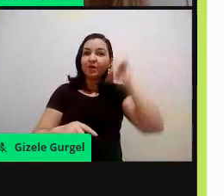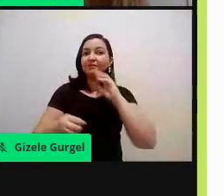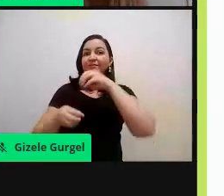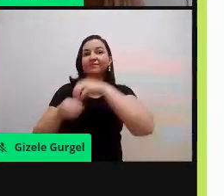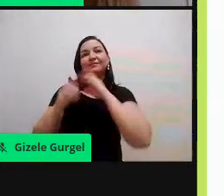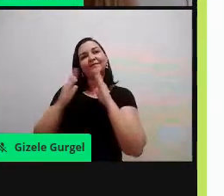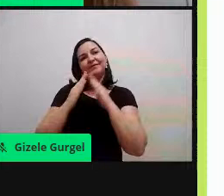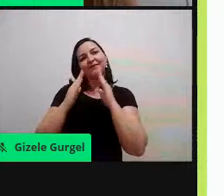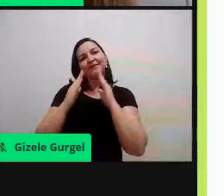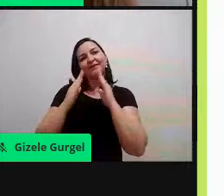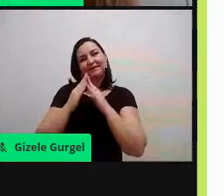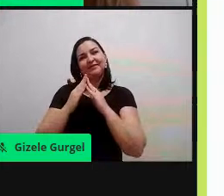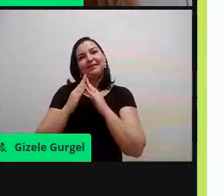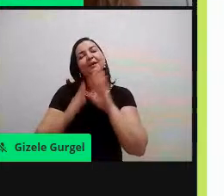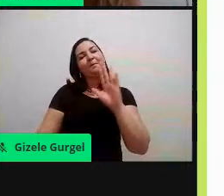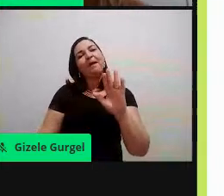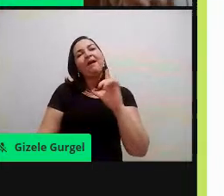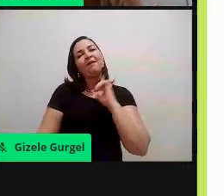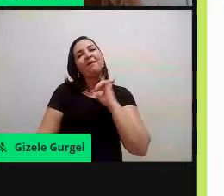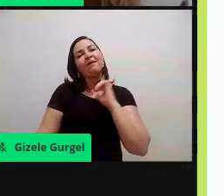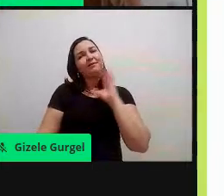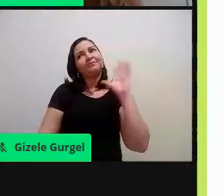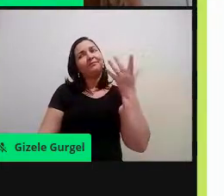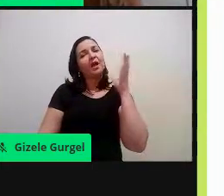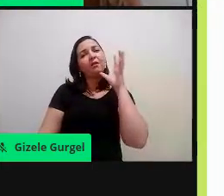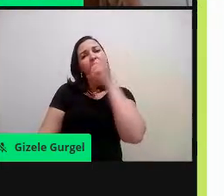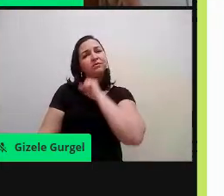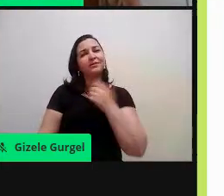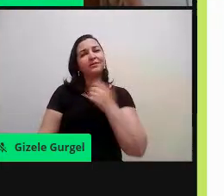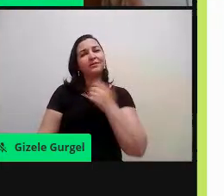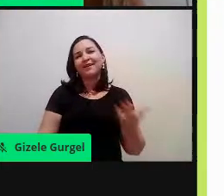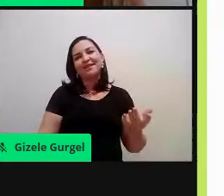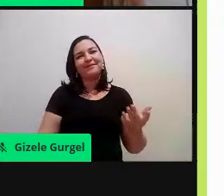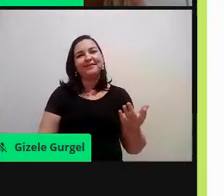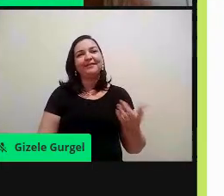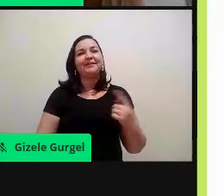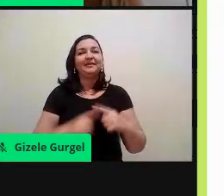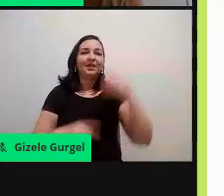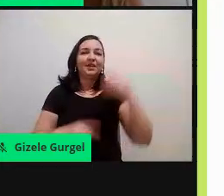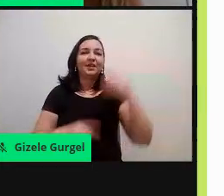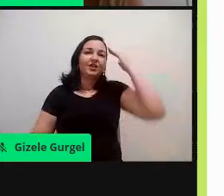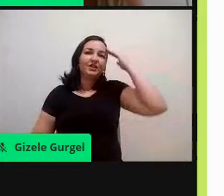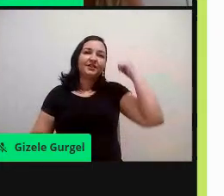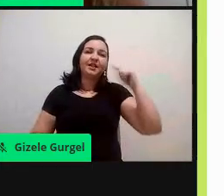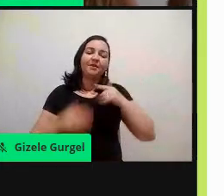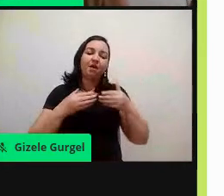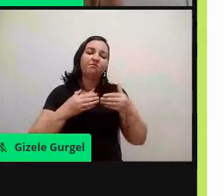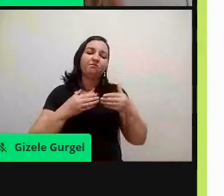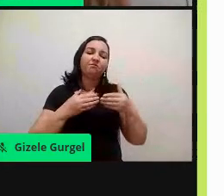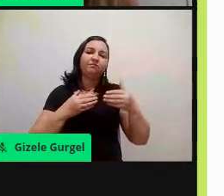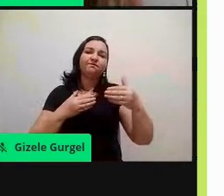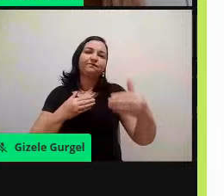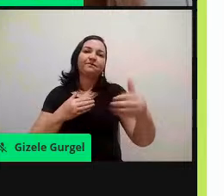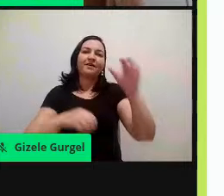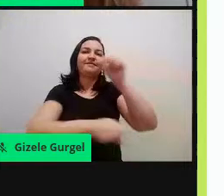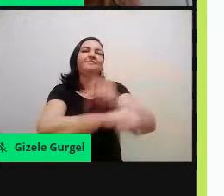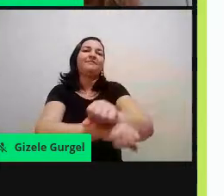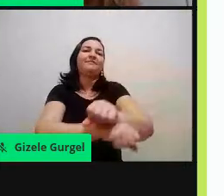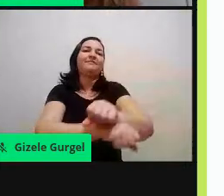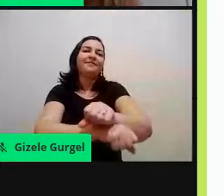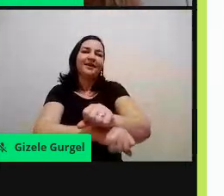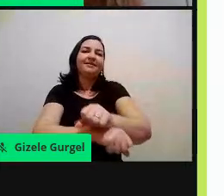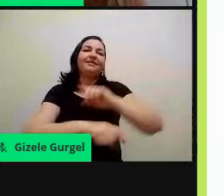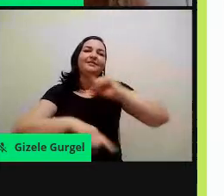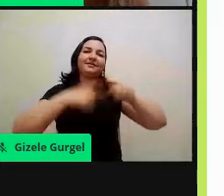por pouco tempo, porque a gente sabe que, é, ela tem um prazo, né, digamos assim, a gente espera que tenha, né,